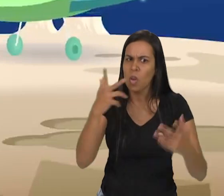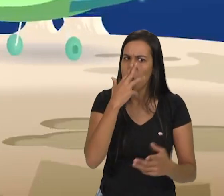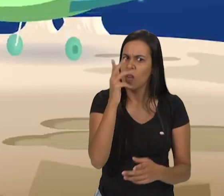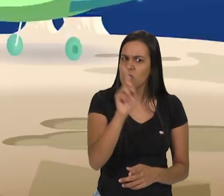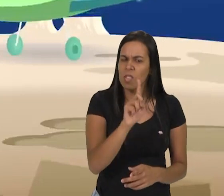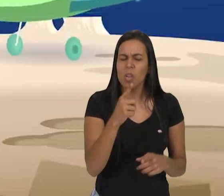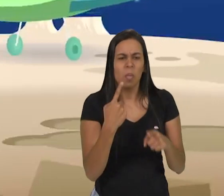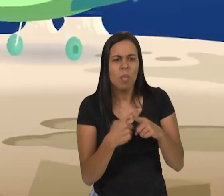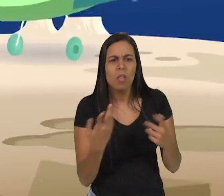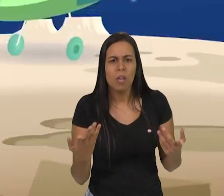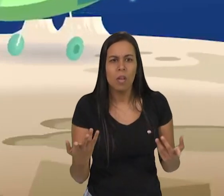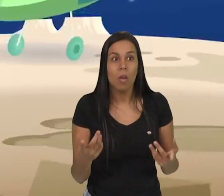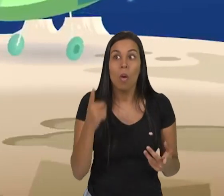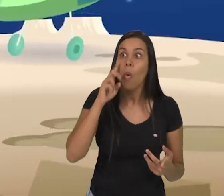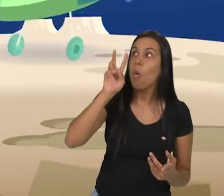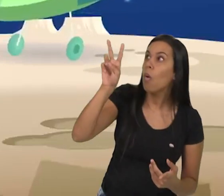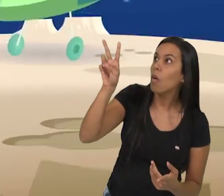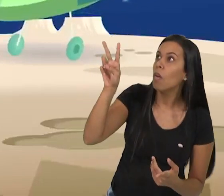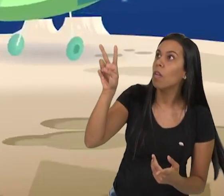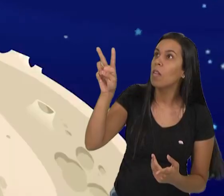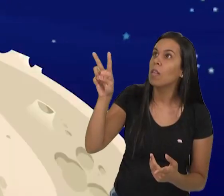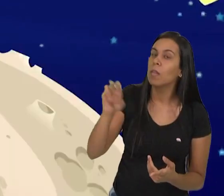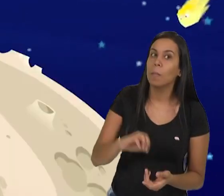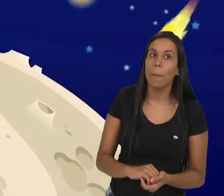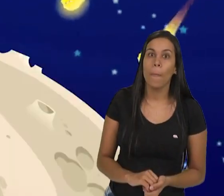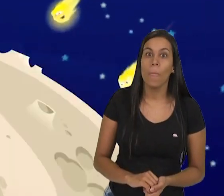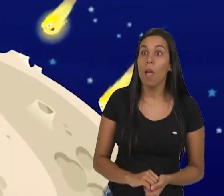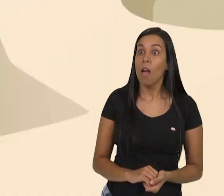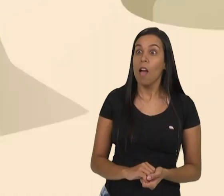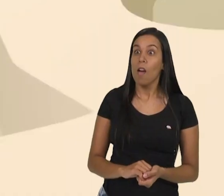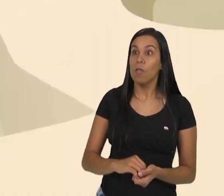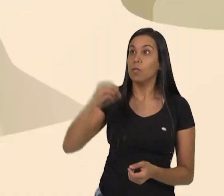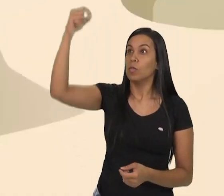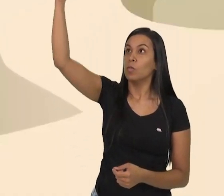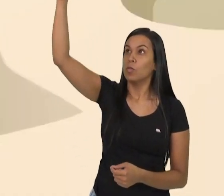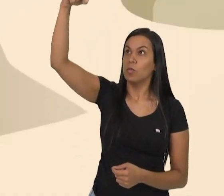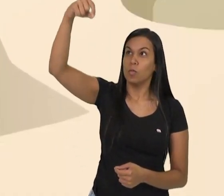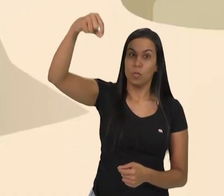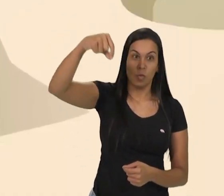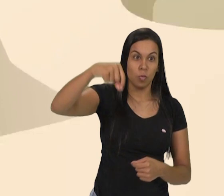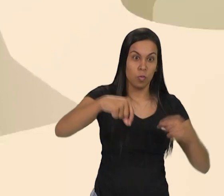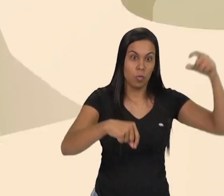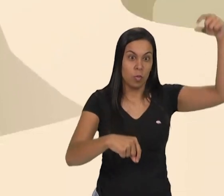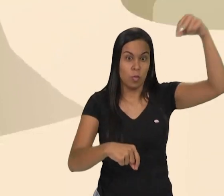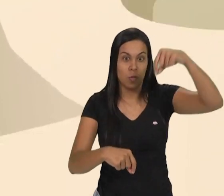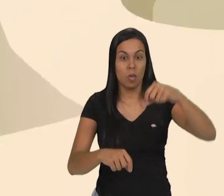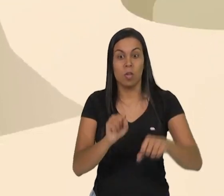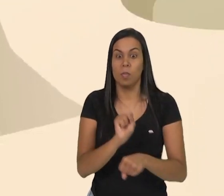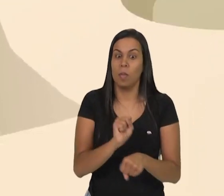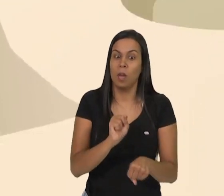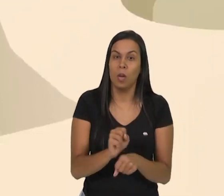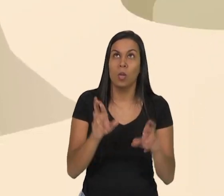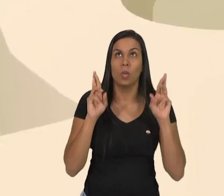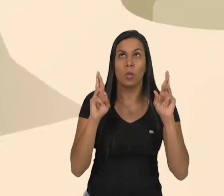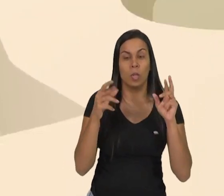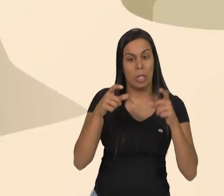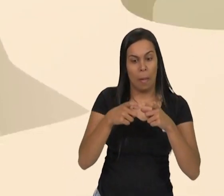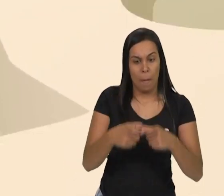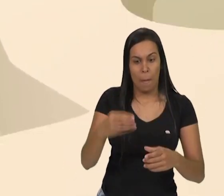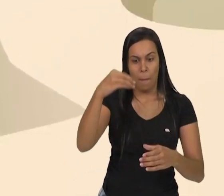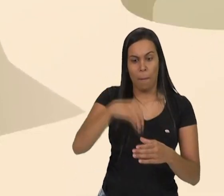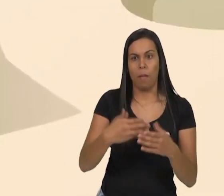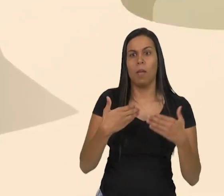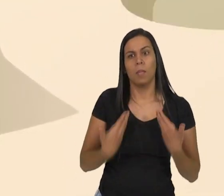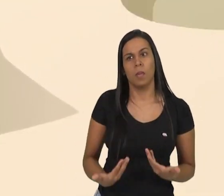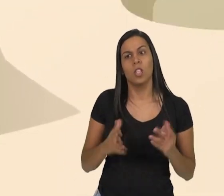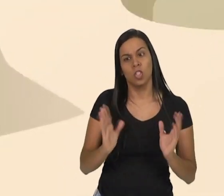Acho que não! Por quê? Olha! Uma chuva de asteroides! Espero que não caiam bem em cima de